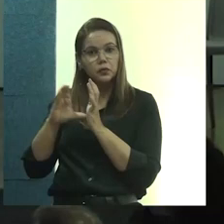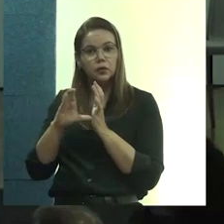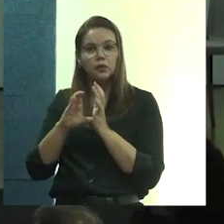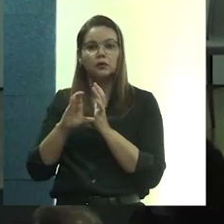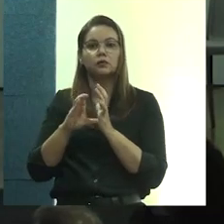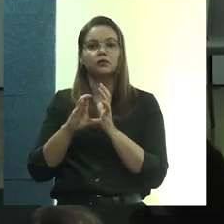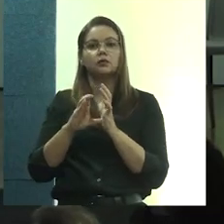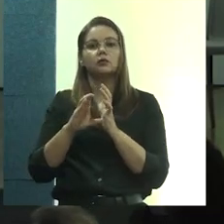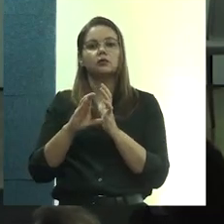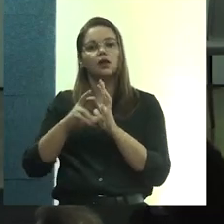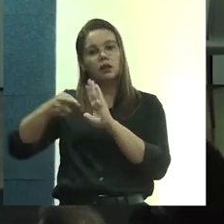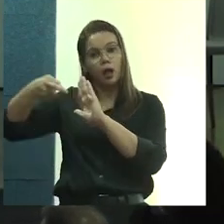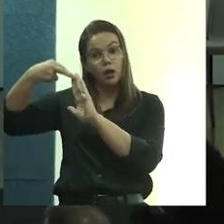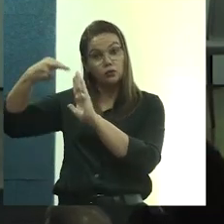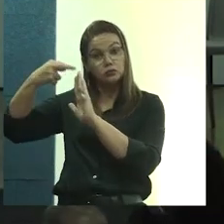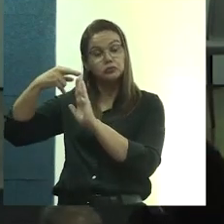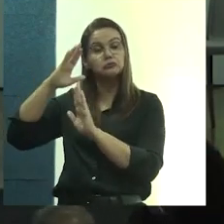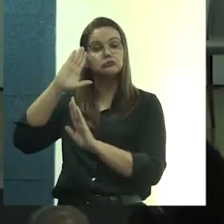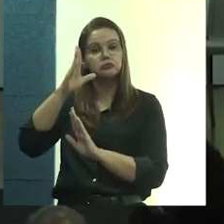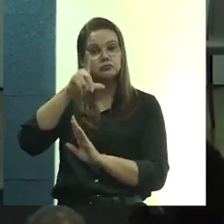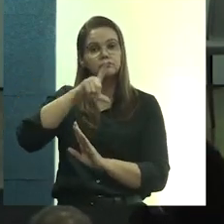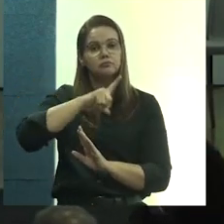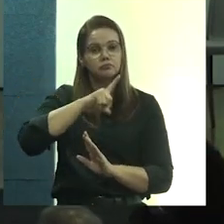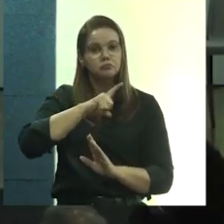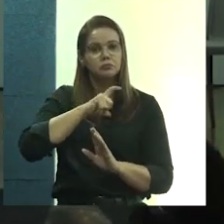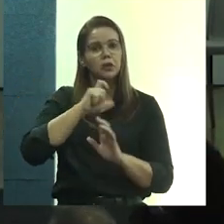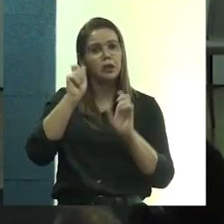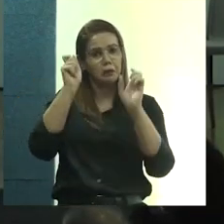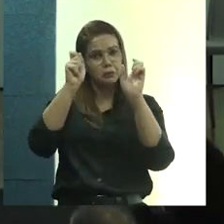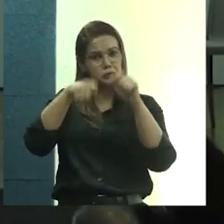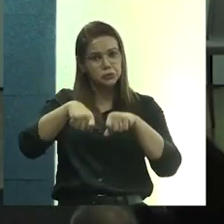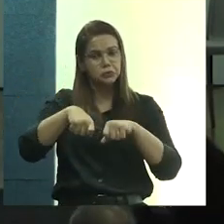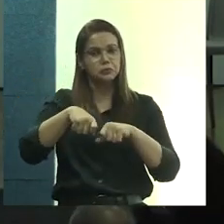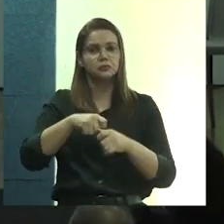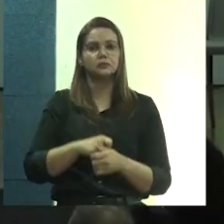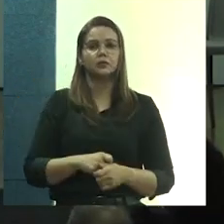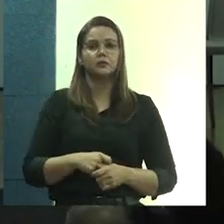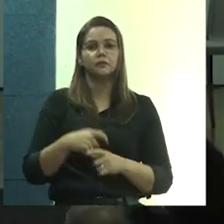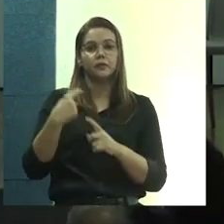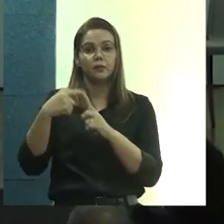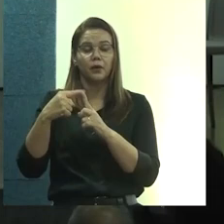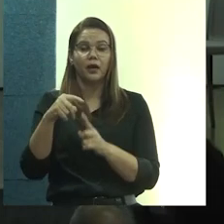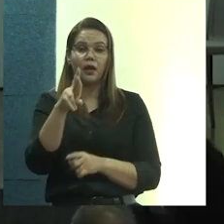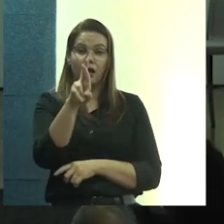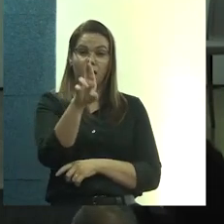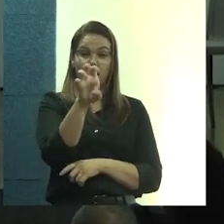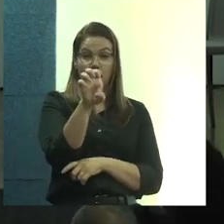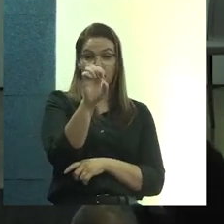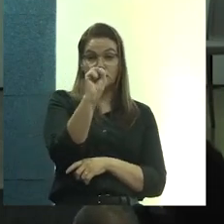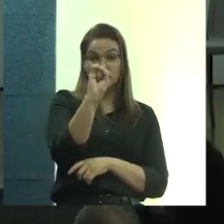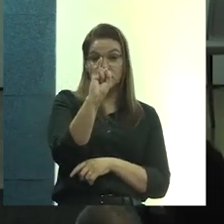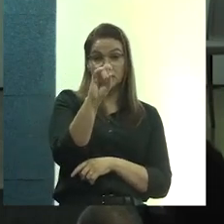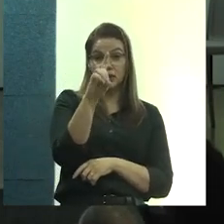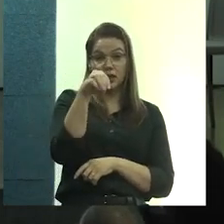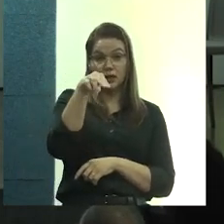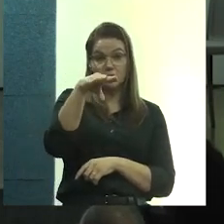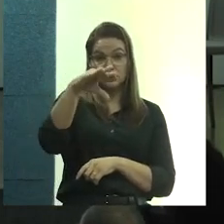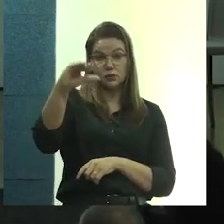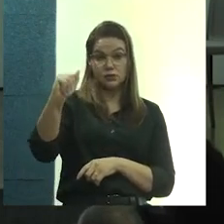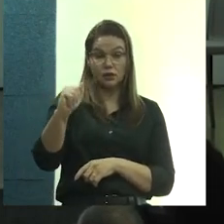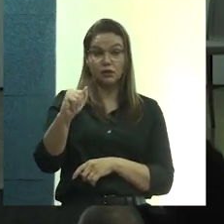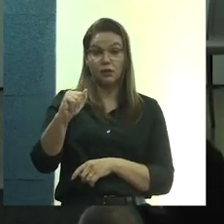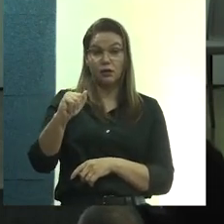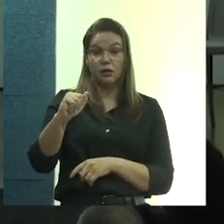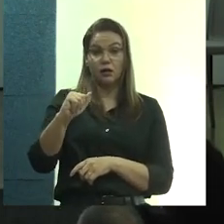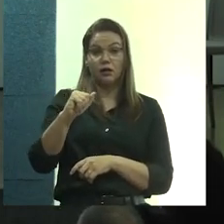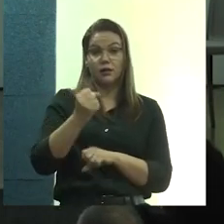Está previsto na resolução, né? Quando as residências multiprofissionais foram